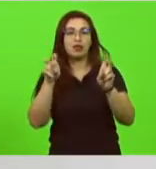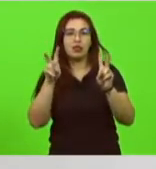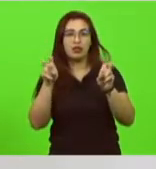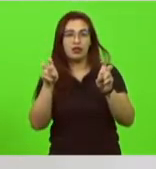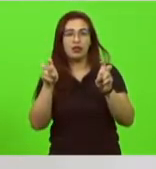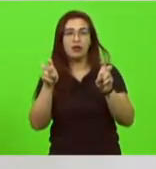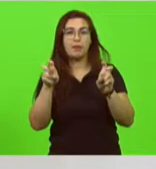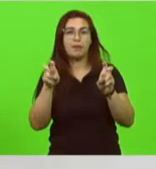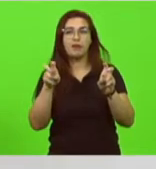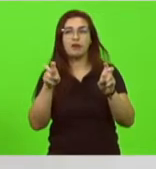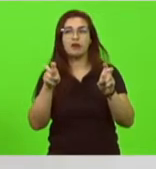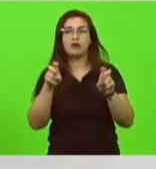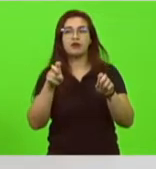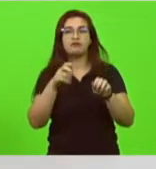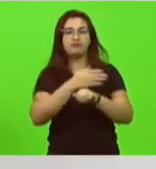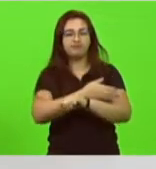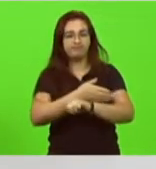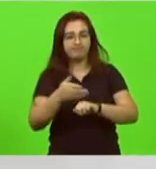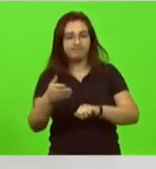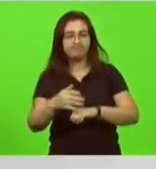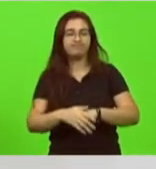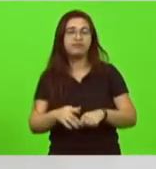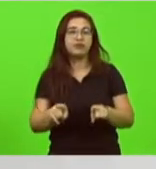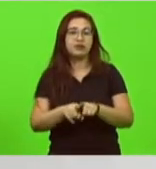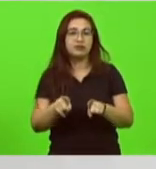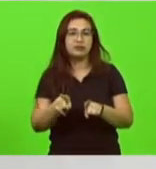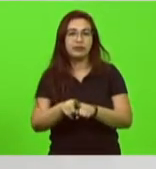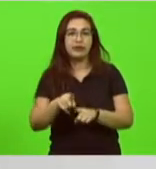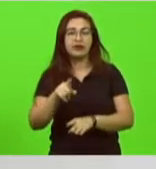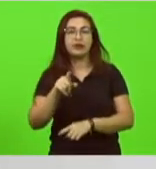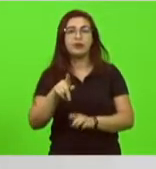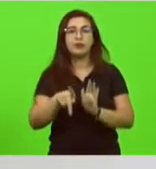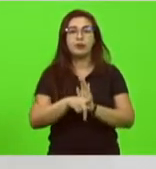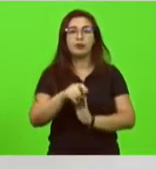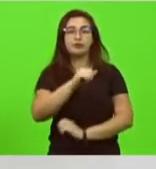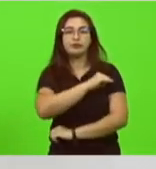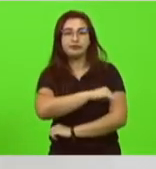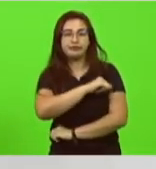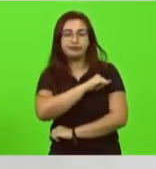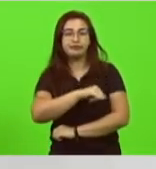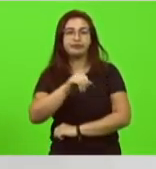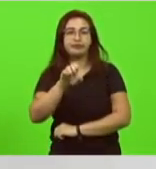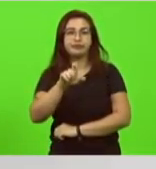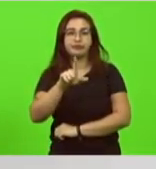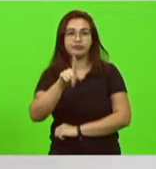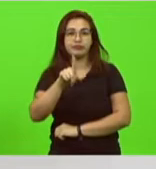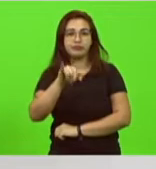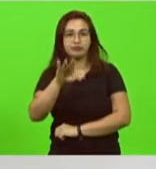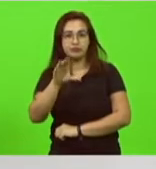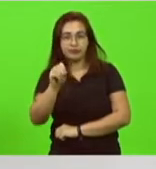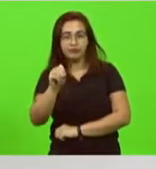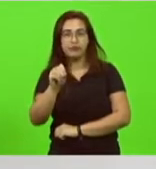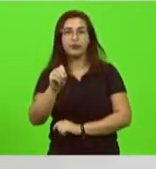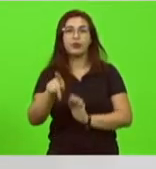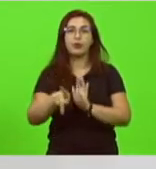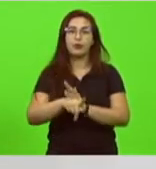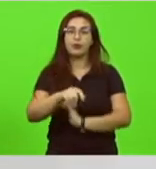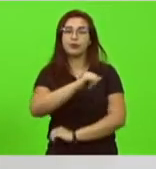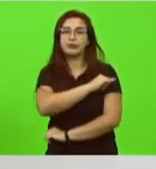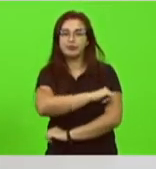deputado federal Carlos Jordi do Rio de Janeiro deputado federal Hélio Lopes o Hélio Legão também do Rio de Janeiro